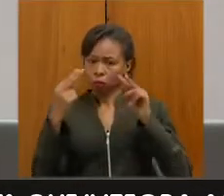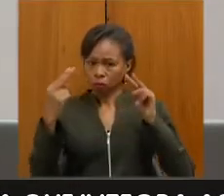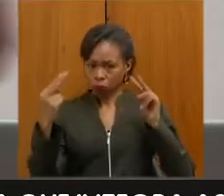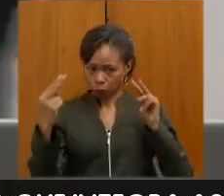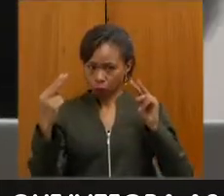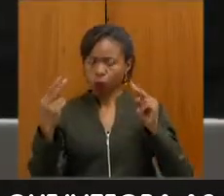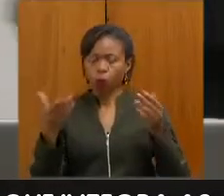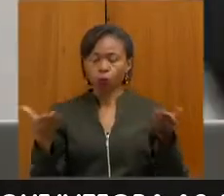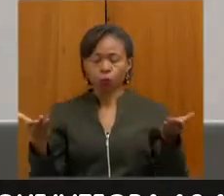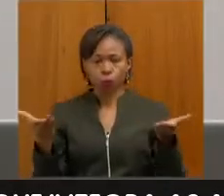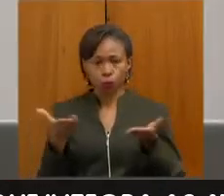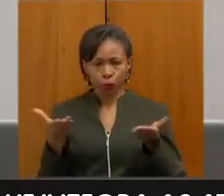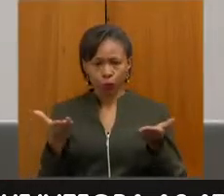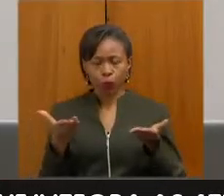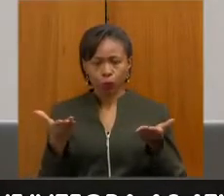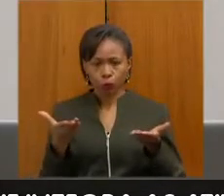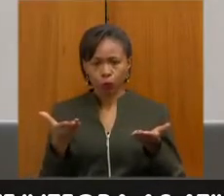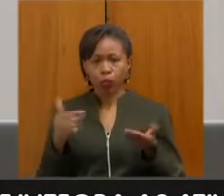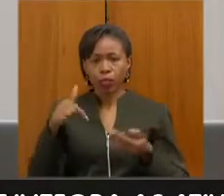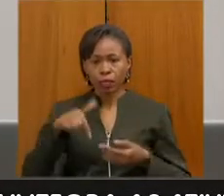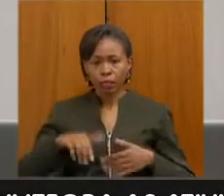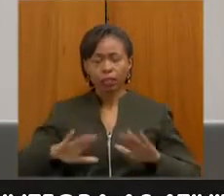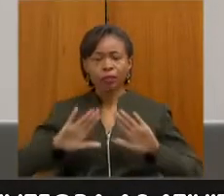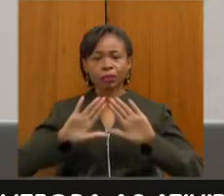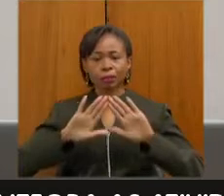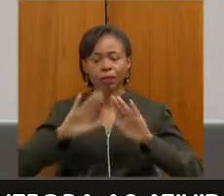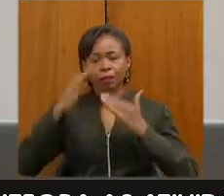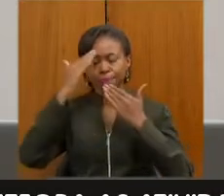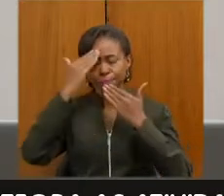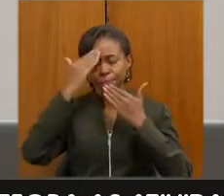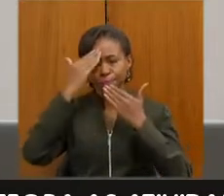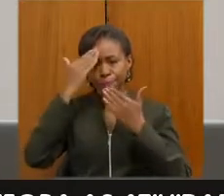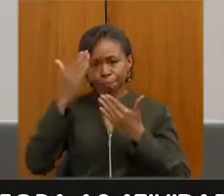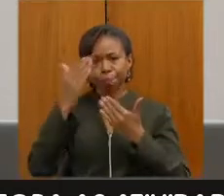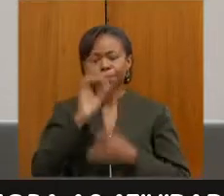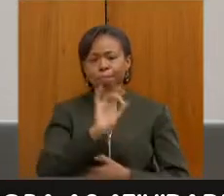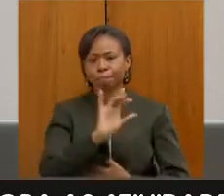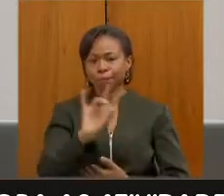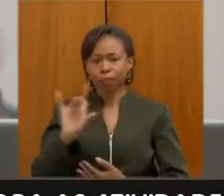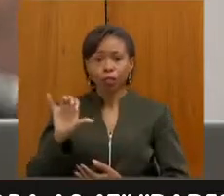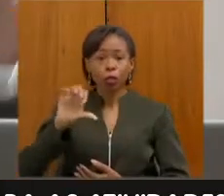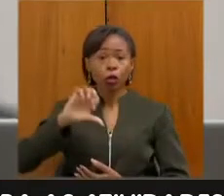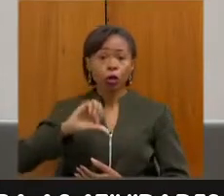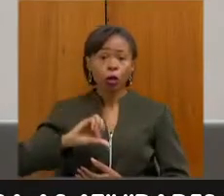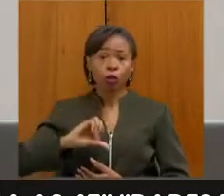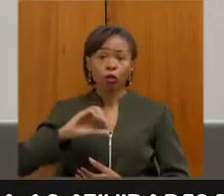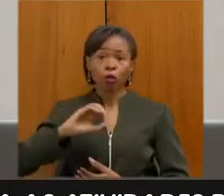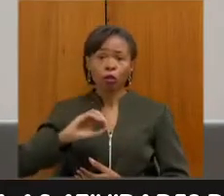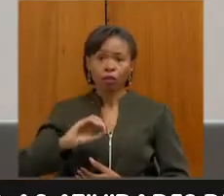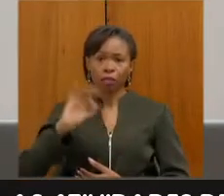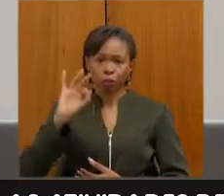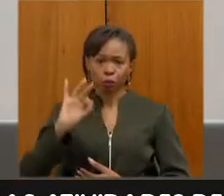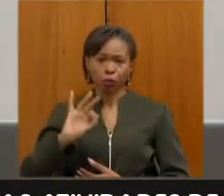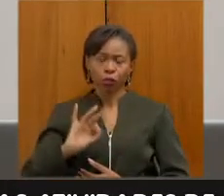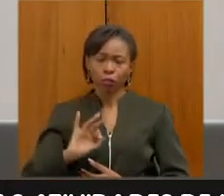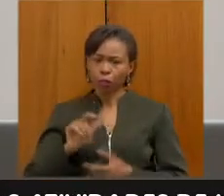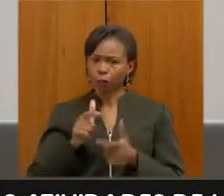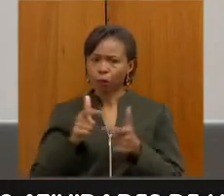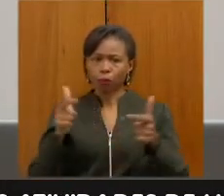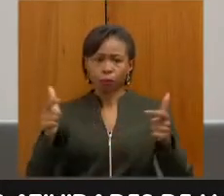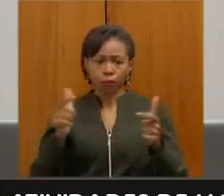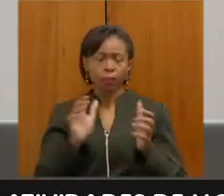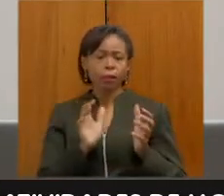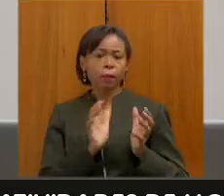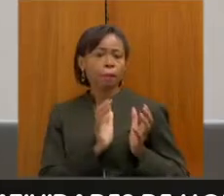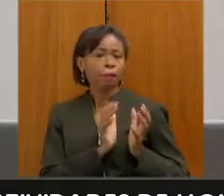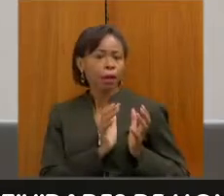no sistema da Assembleia. Muito obrigado, 90%, grande parte das APAIs realmente estão aí